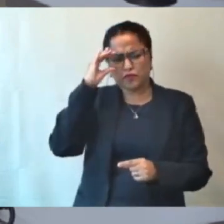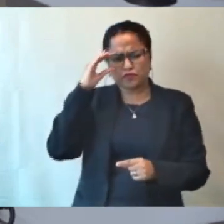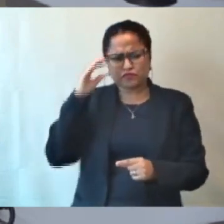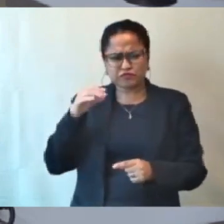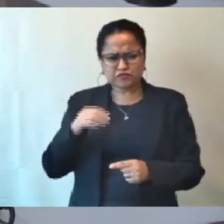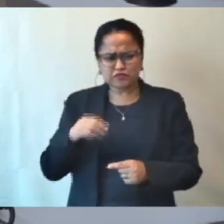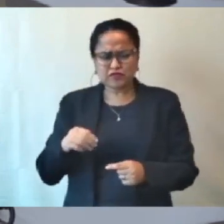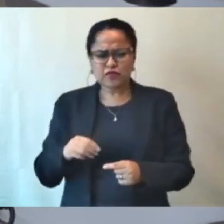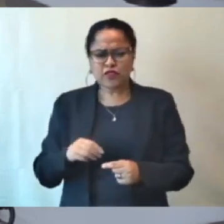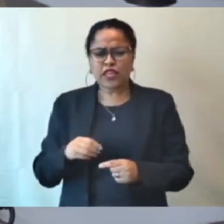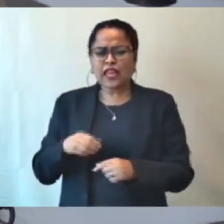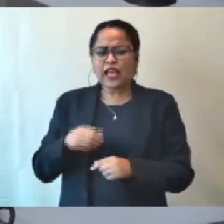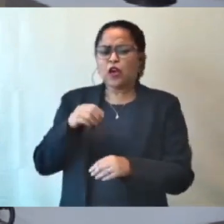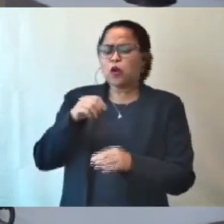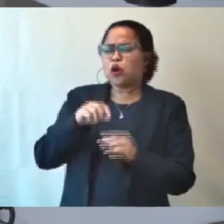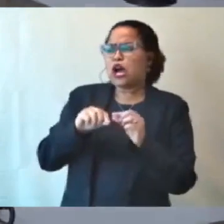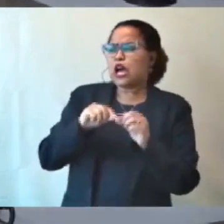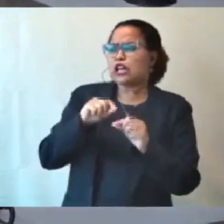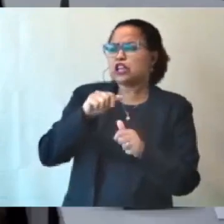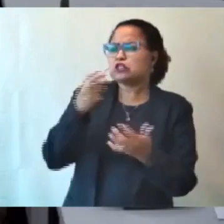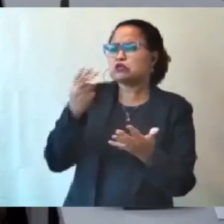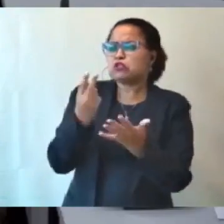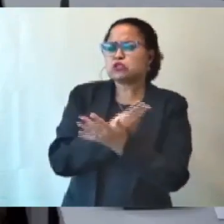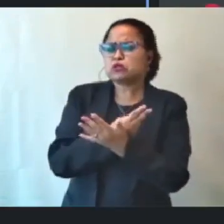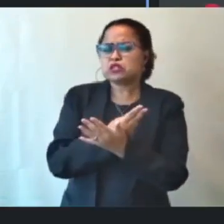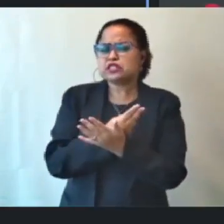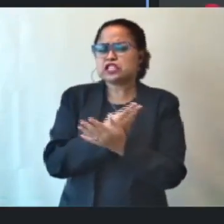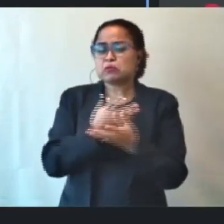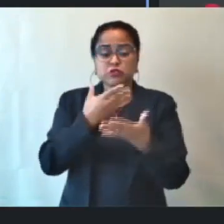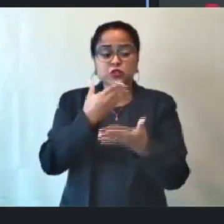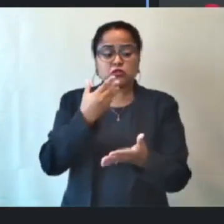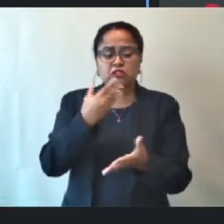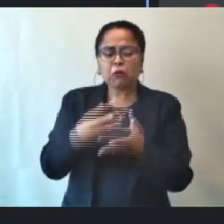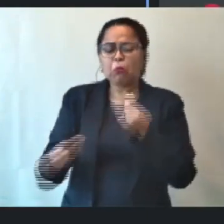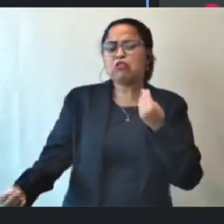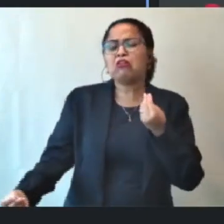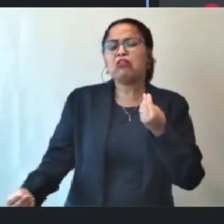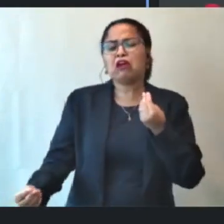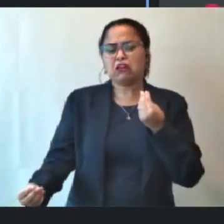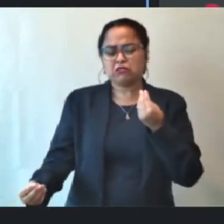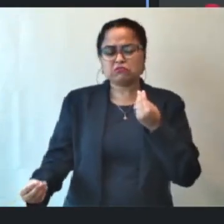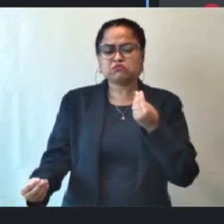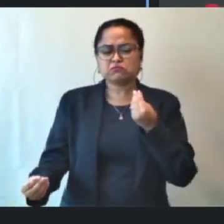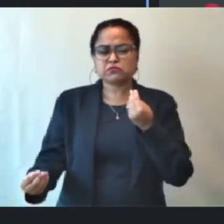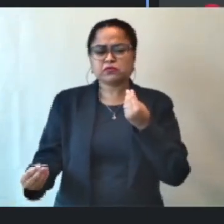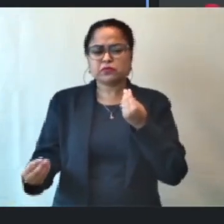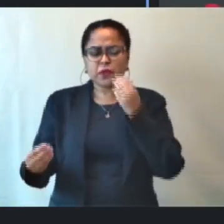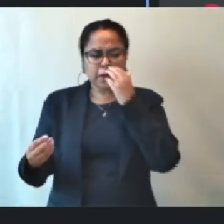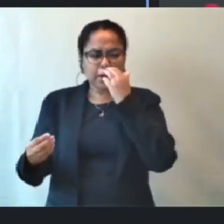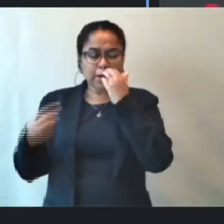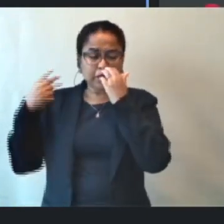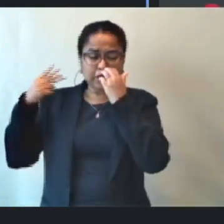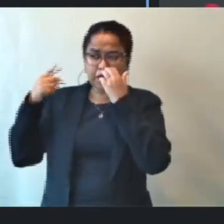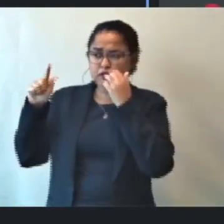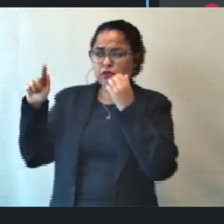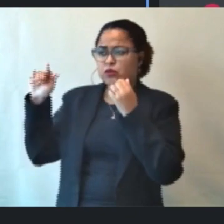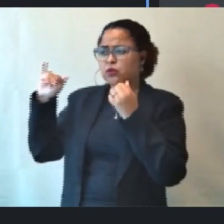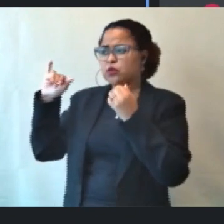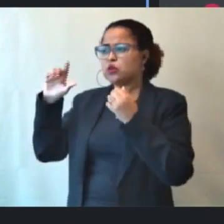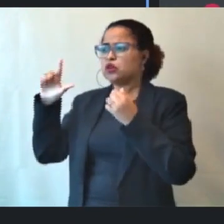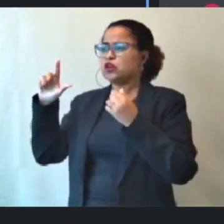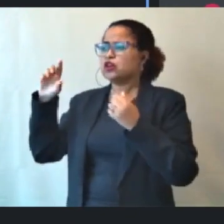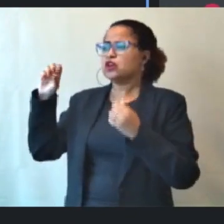pulando fora do barco. vereador Gilson, eu acho que nós estamos, a gente não pode,